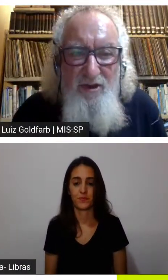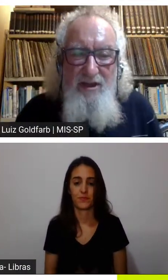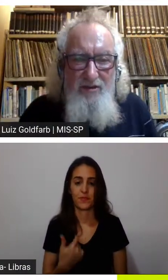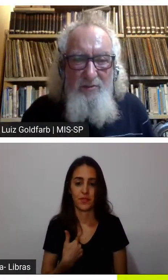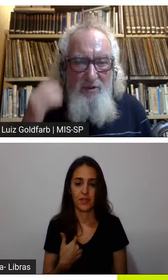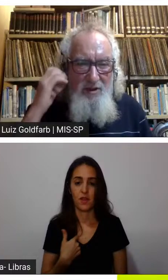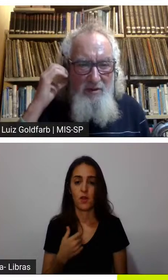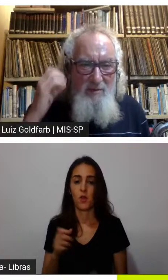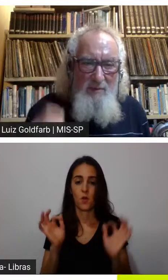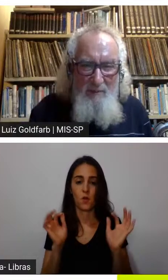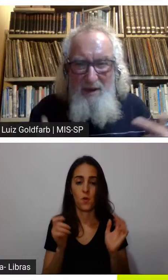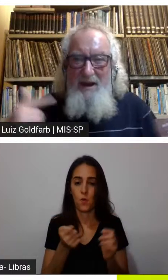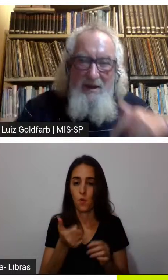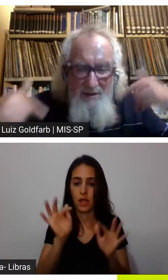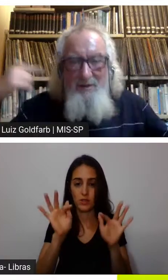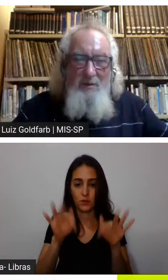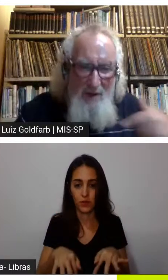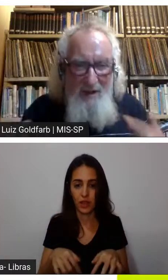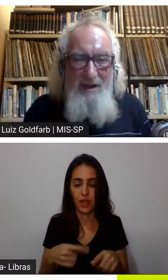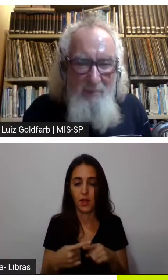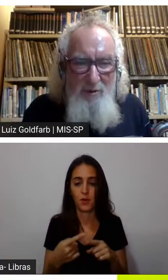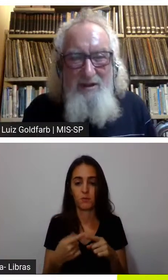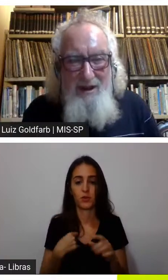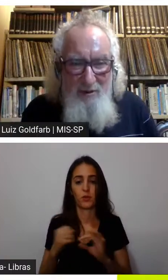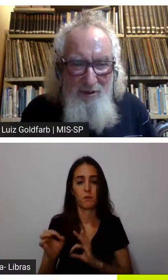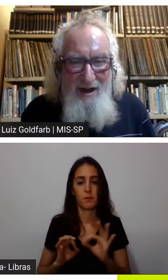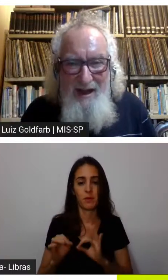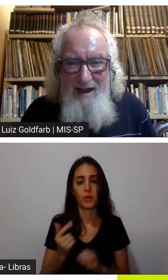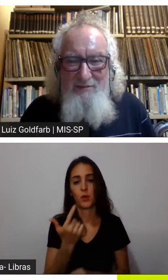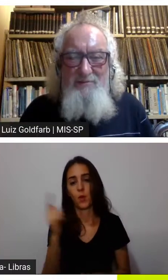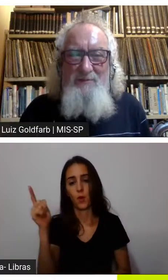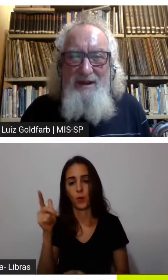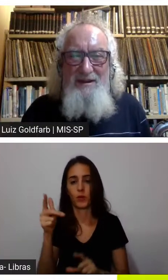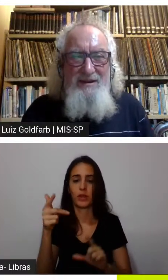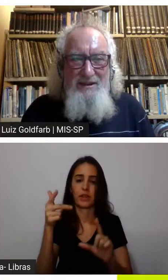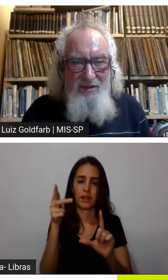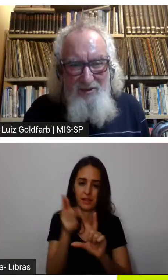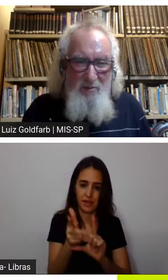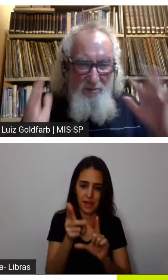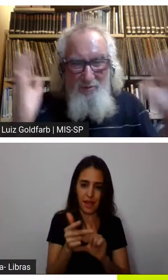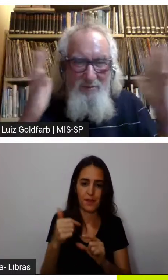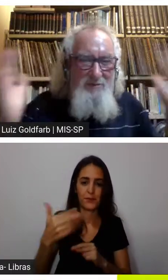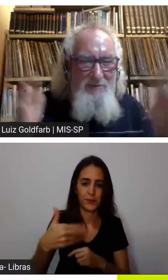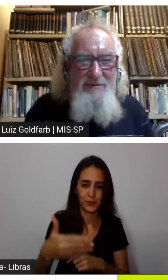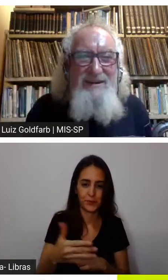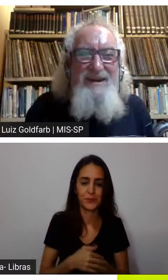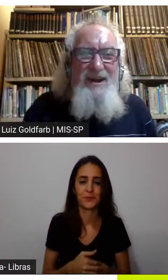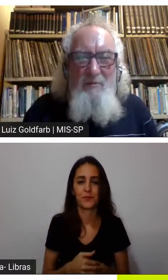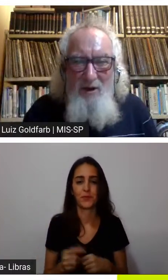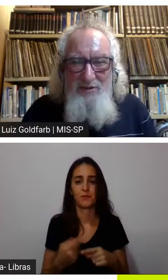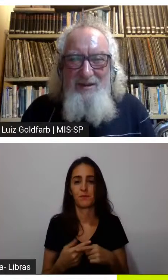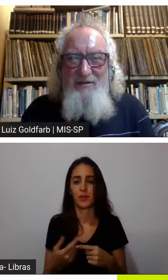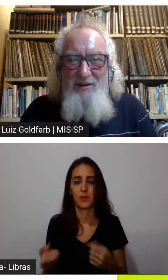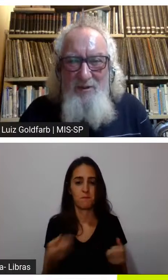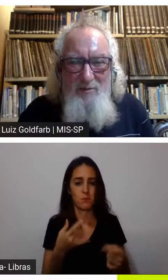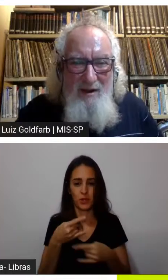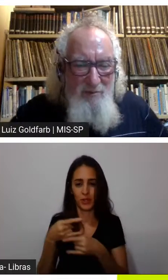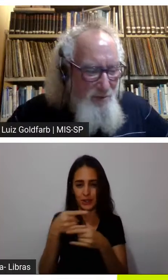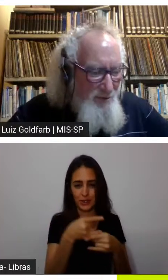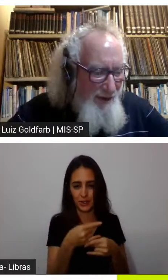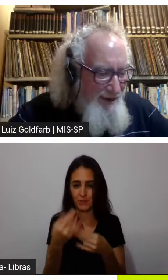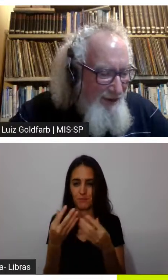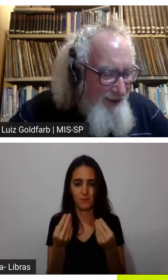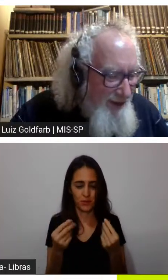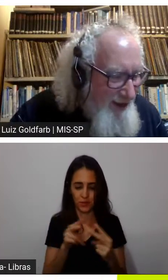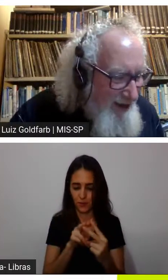minutinhos antes porque eu tenho que me preparar para daqui a pouco entrar em outra live esse mundo remoto está ficando muito